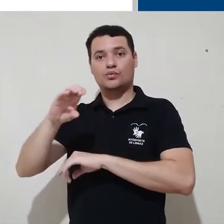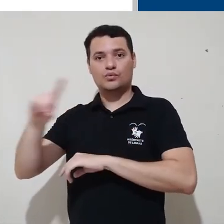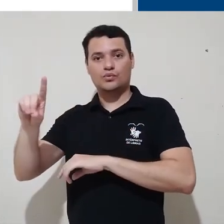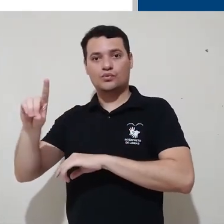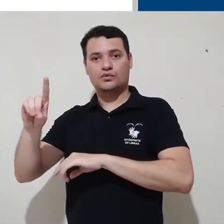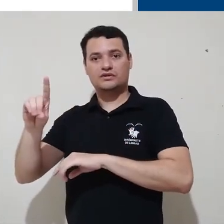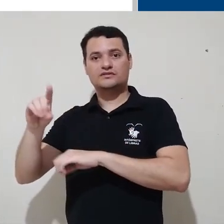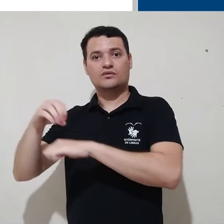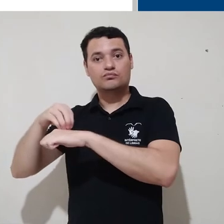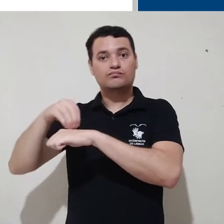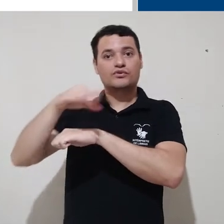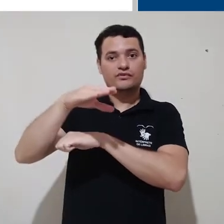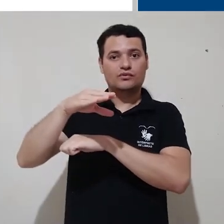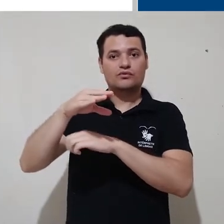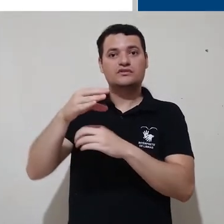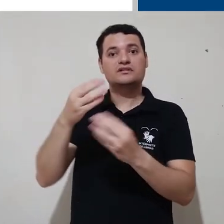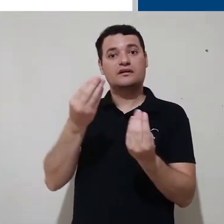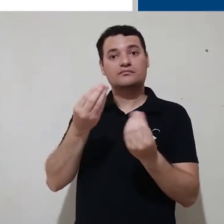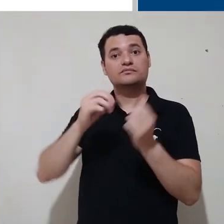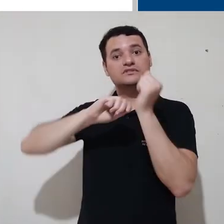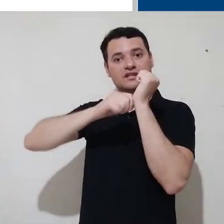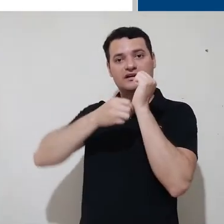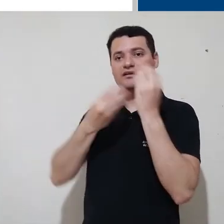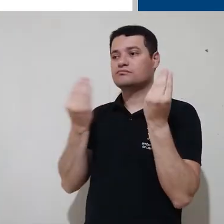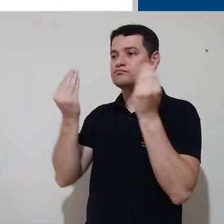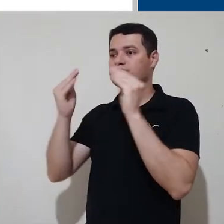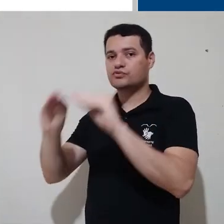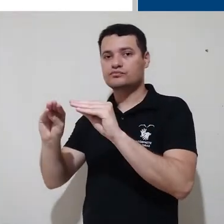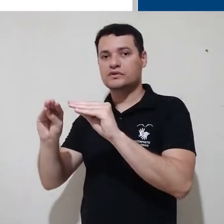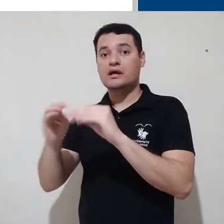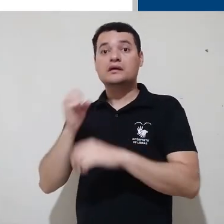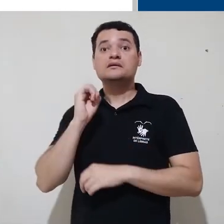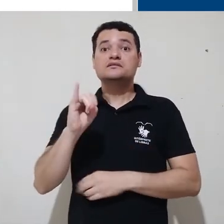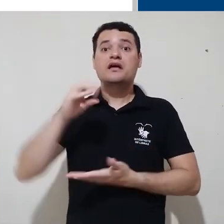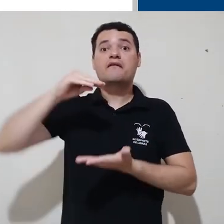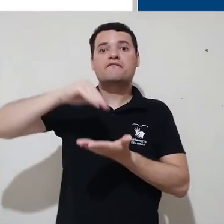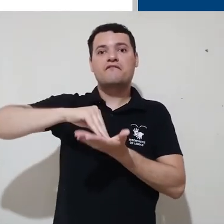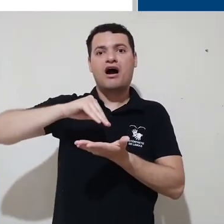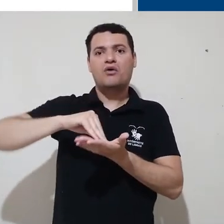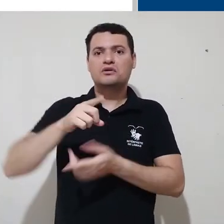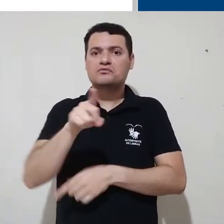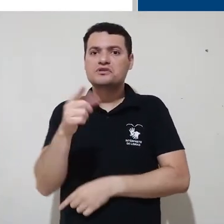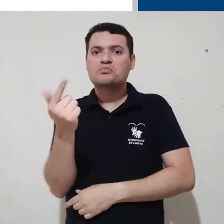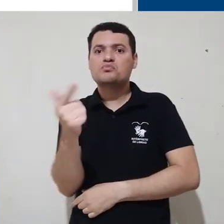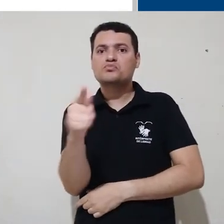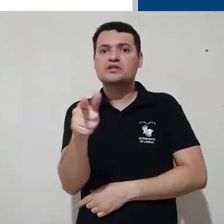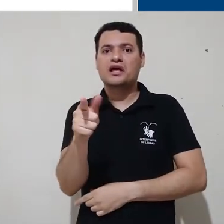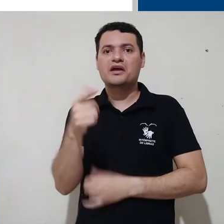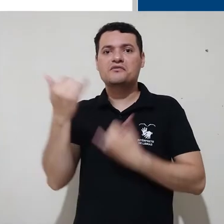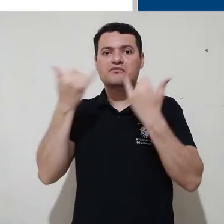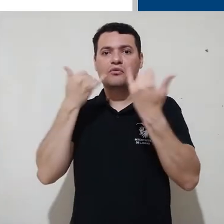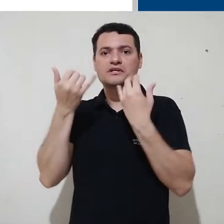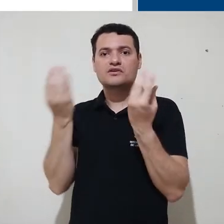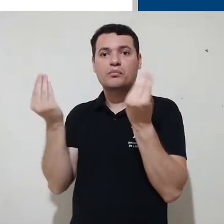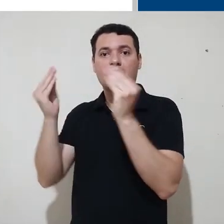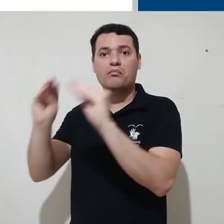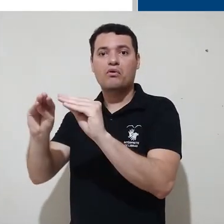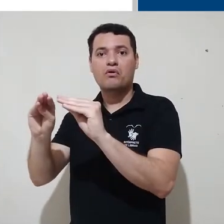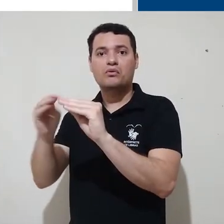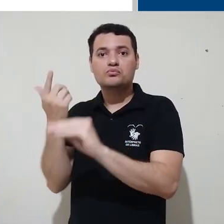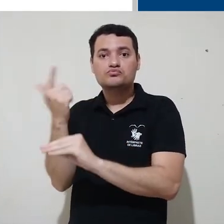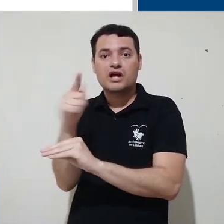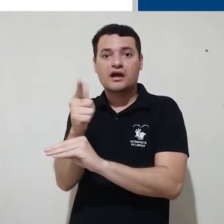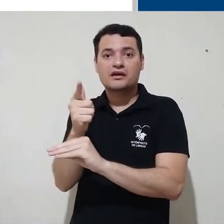pela coordenação do curso. Caso você não tenha os dados para fazer acesso à